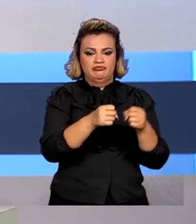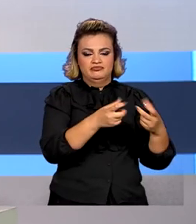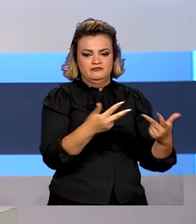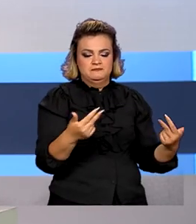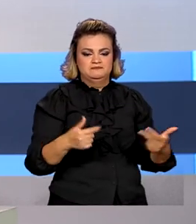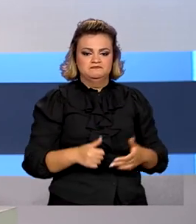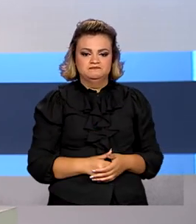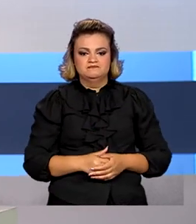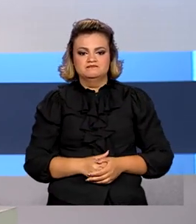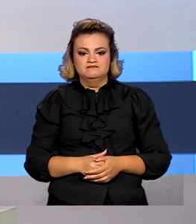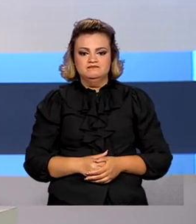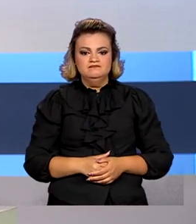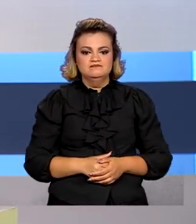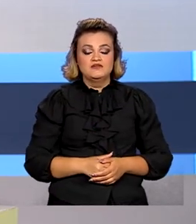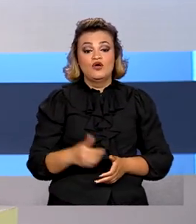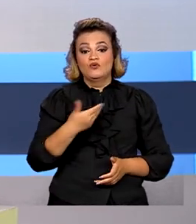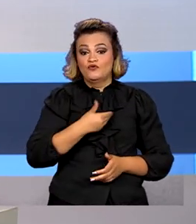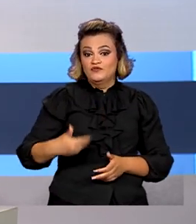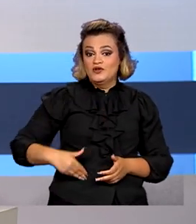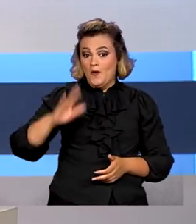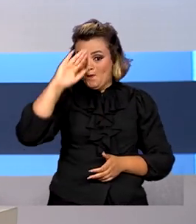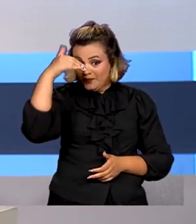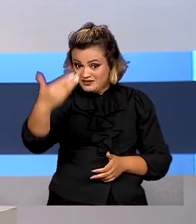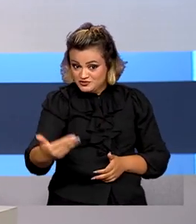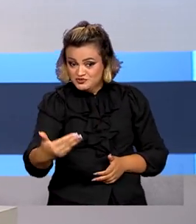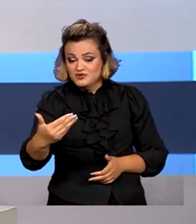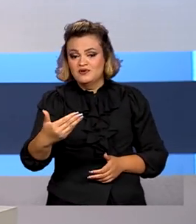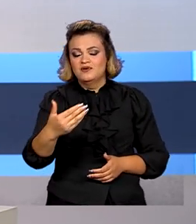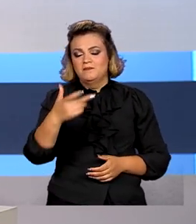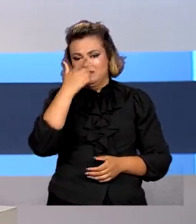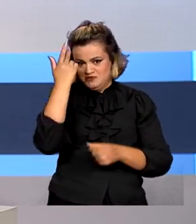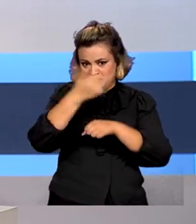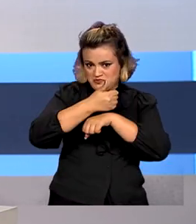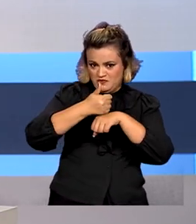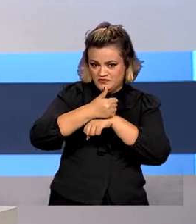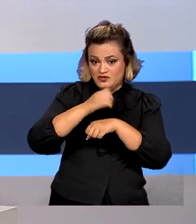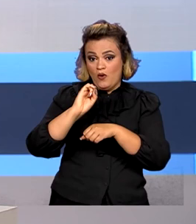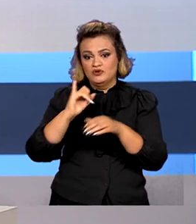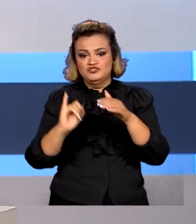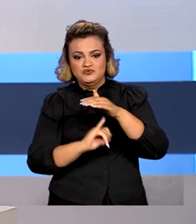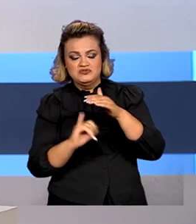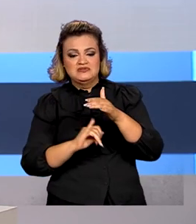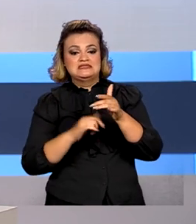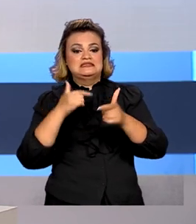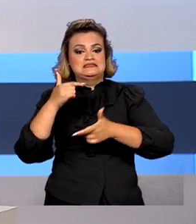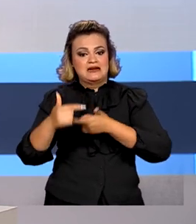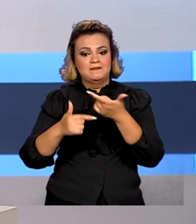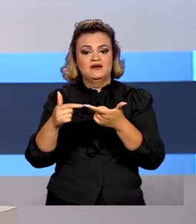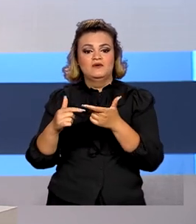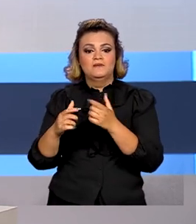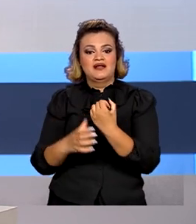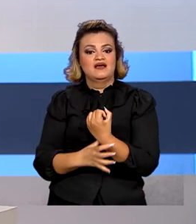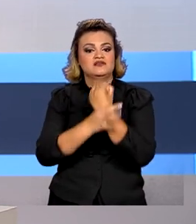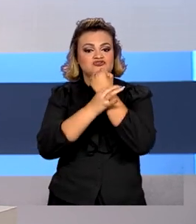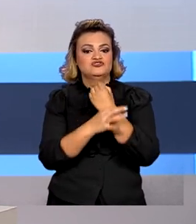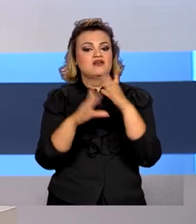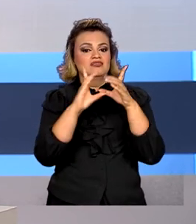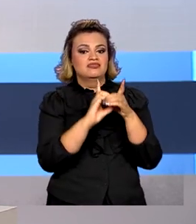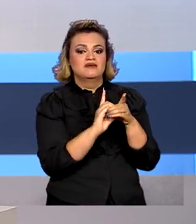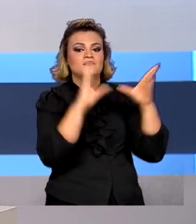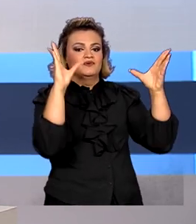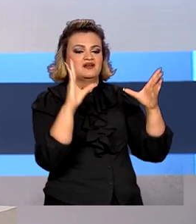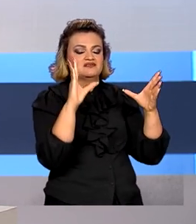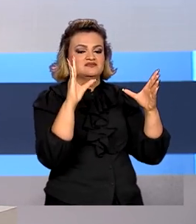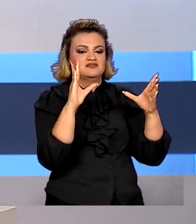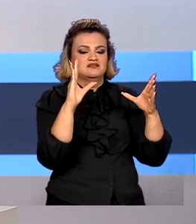E o governo homenageou os profissionais e instituições envolvidos na operação de garantia da democracia e